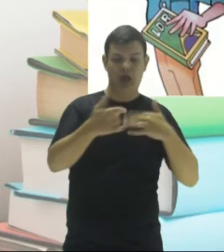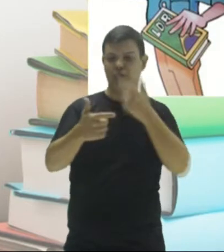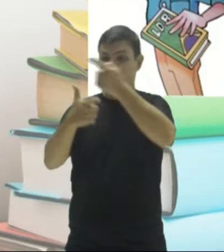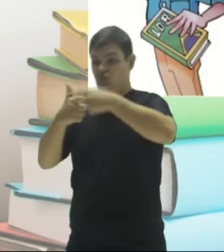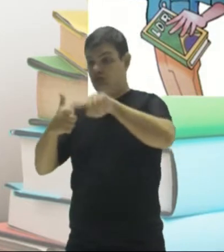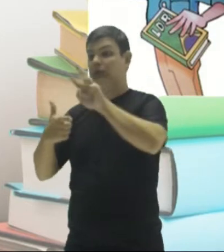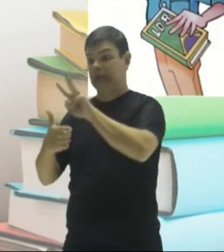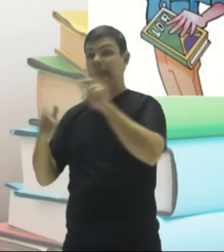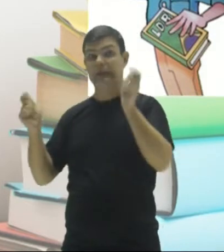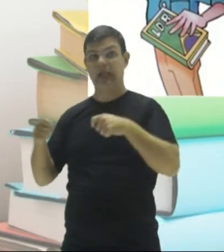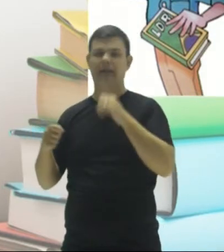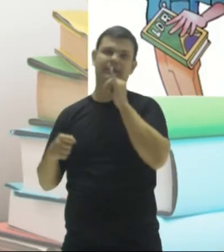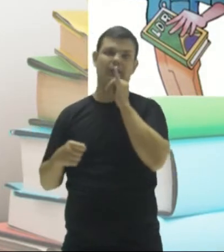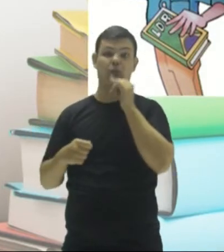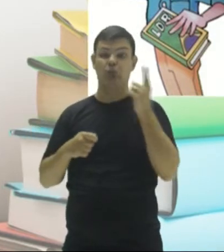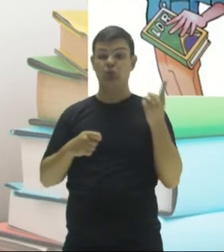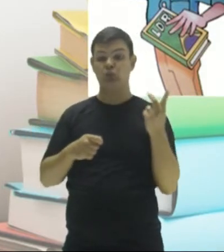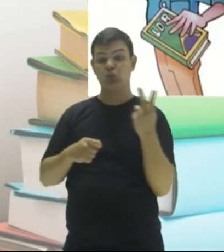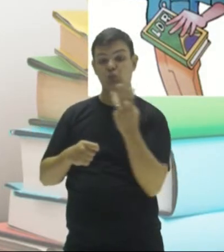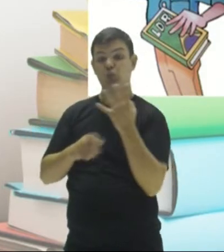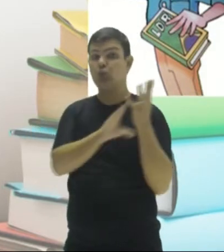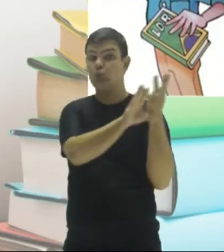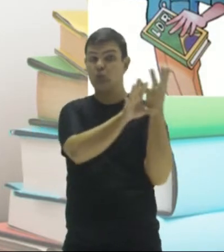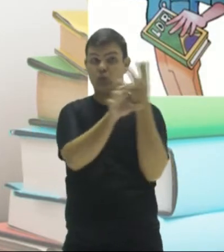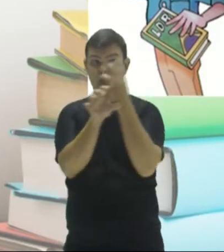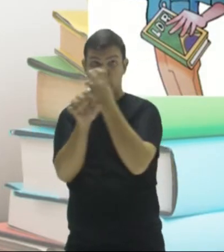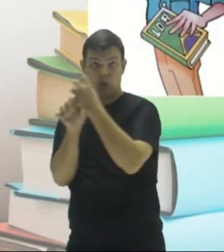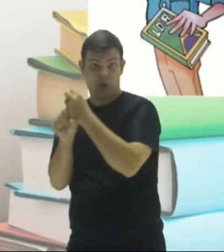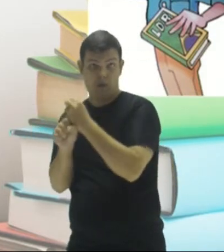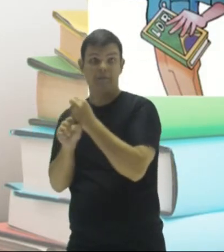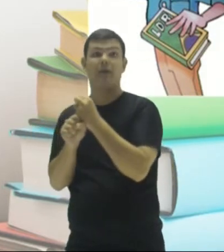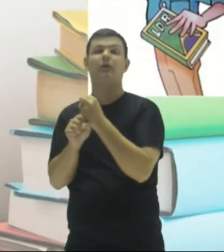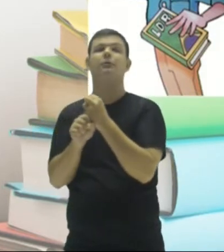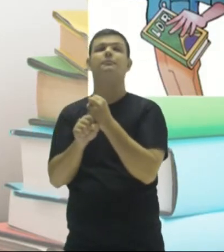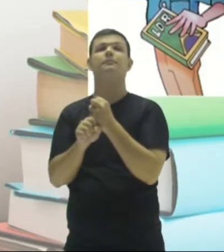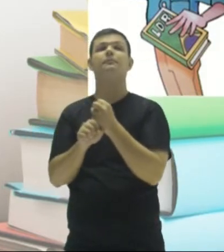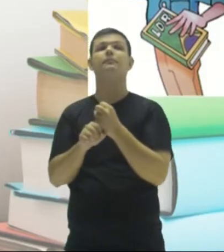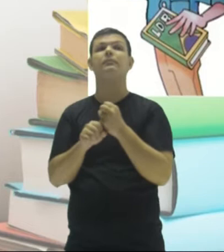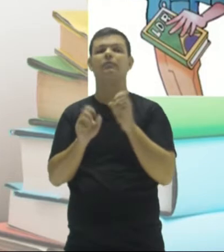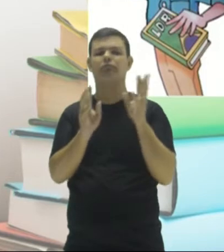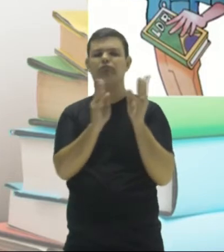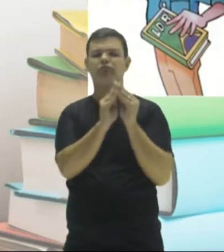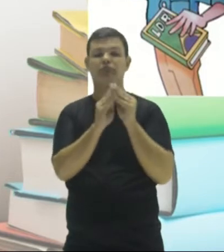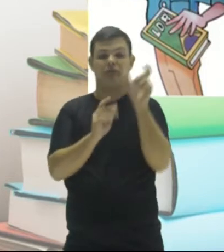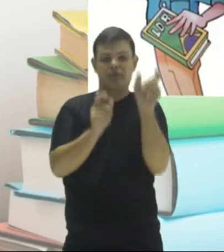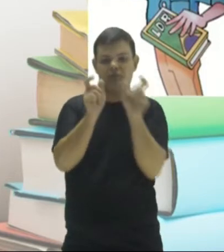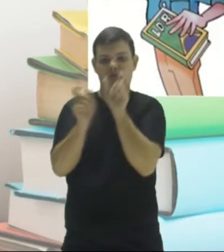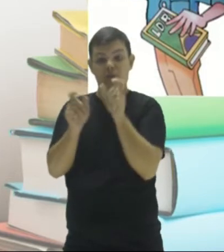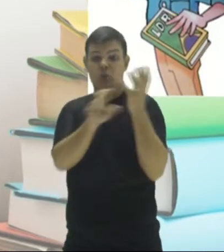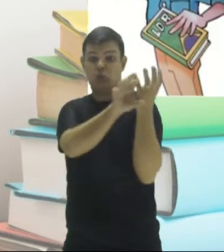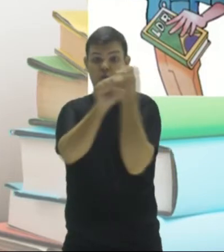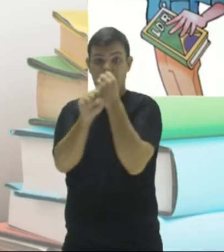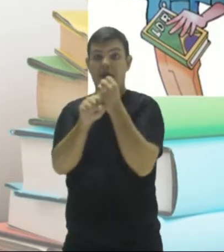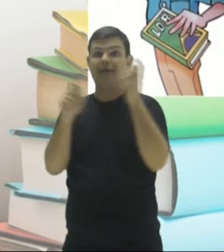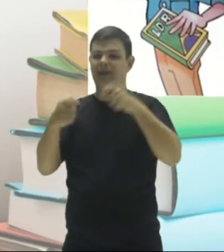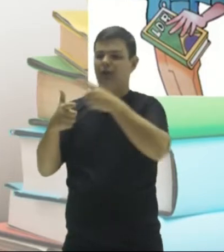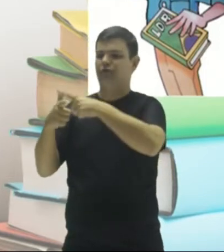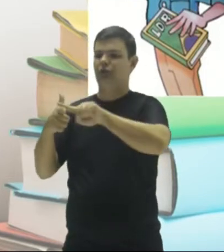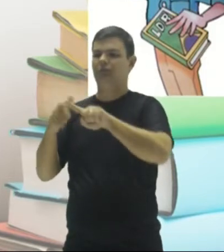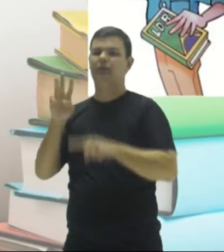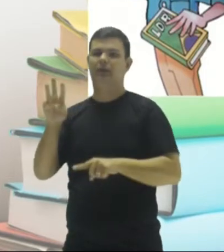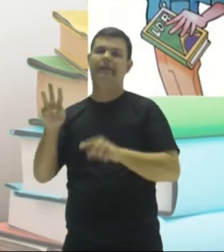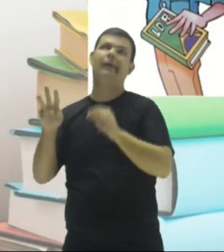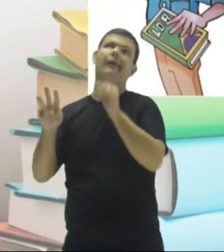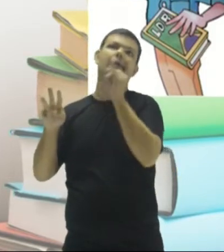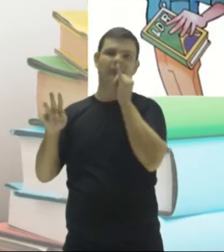soma dos valores absolutos, absolutos, presta atenção, valores absolutos de seus algarismos é divisível por três. Bora